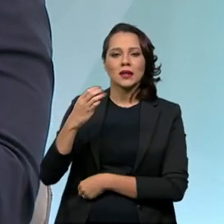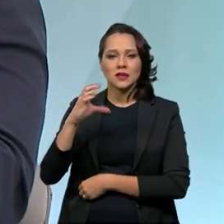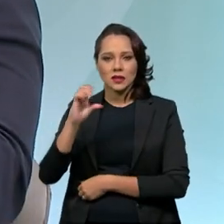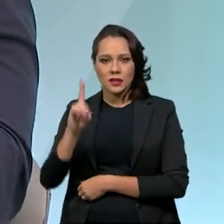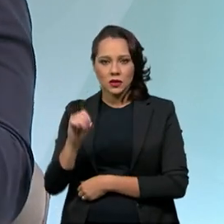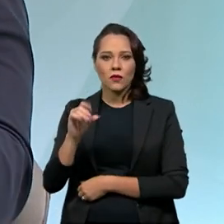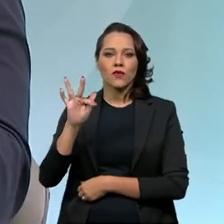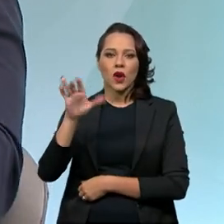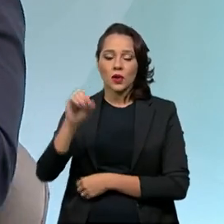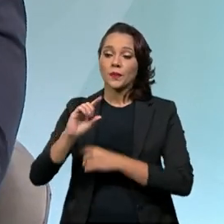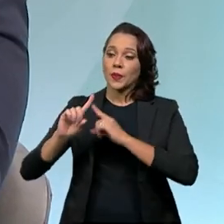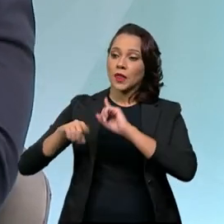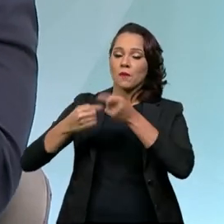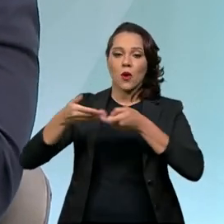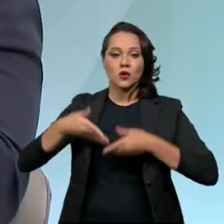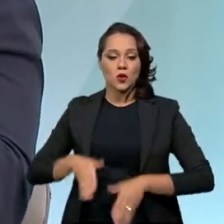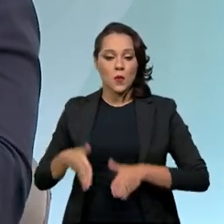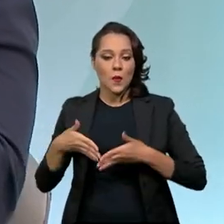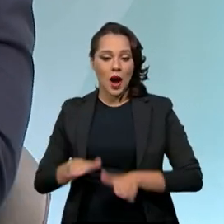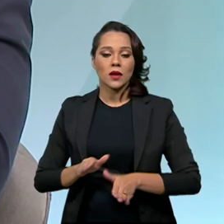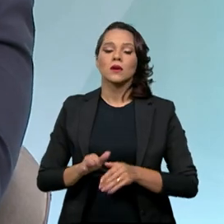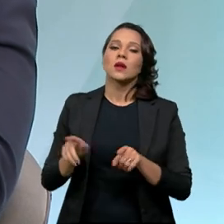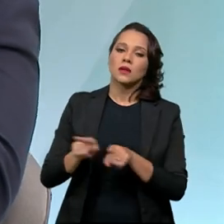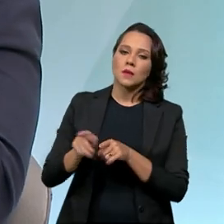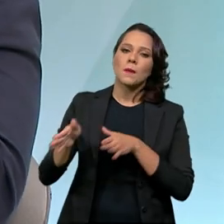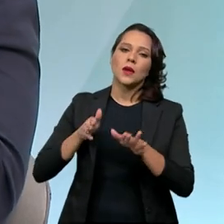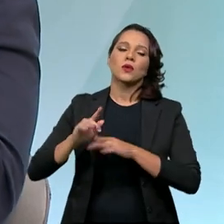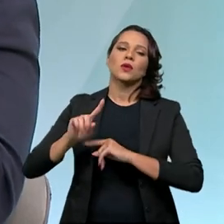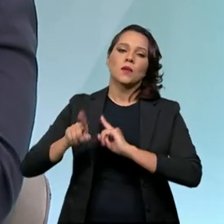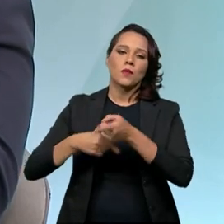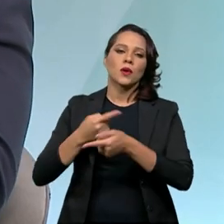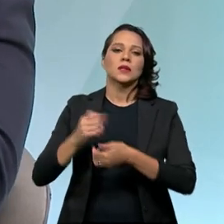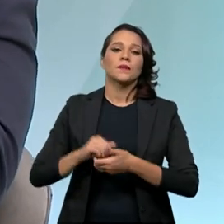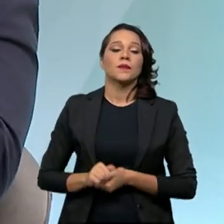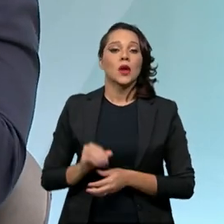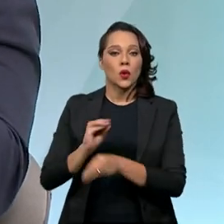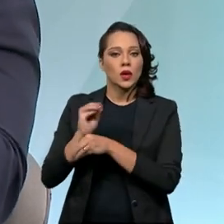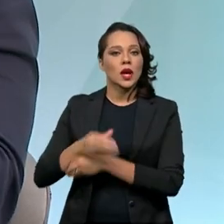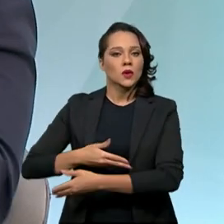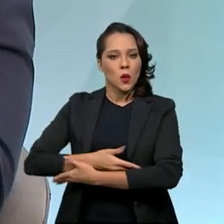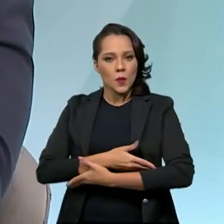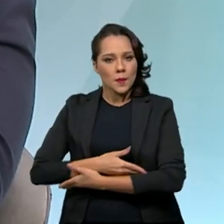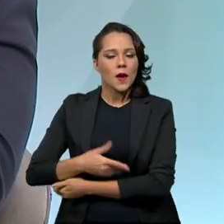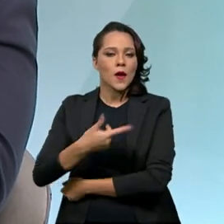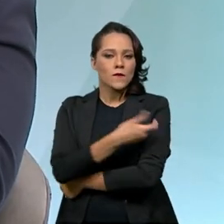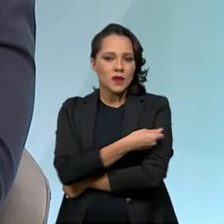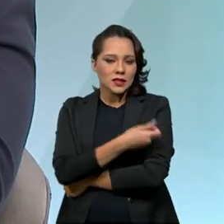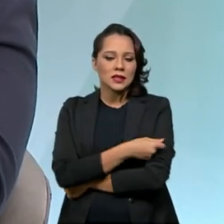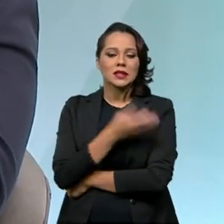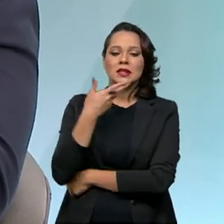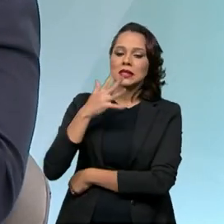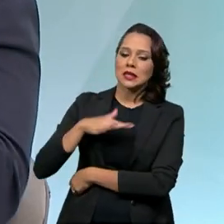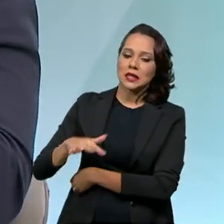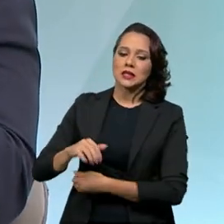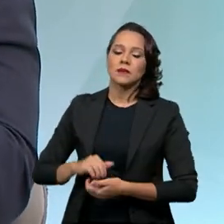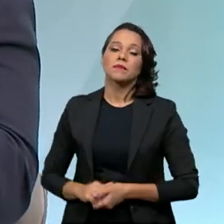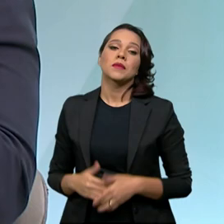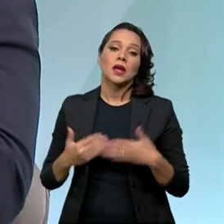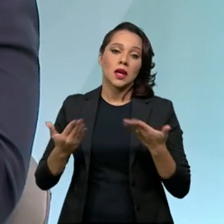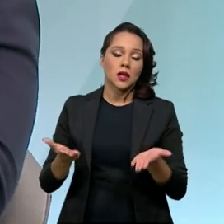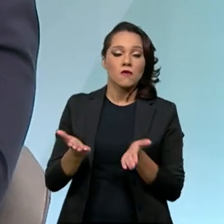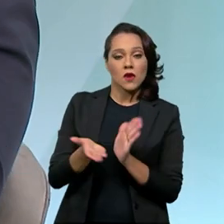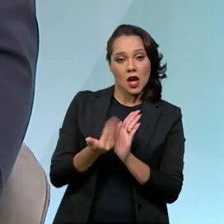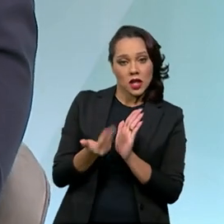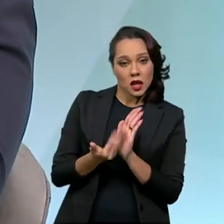mais, até depois do parto, no período já pós-natal, cuidado com os bebês, com as vacinas das crianças. Então, foi uma